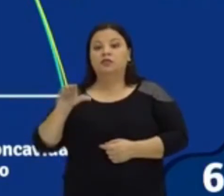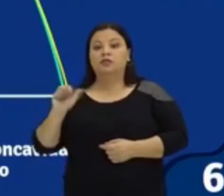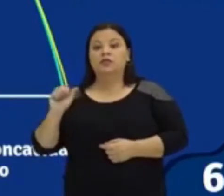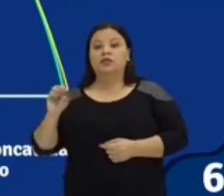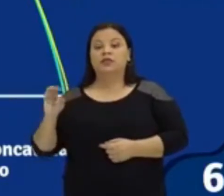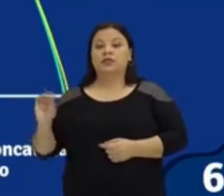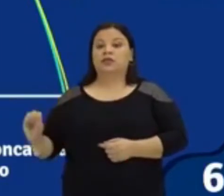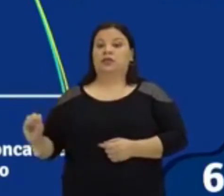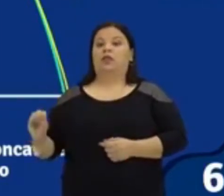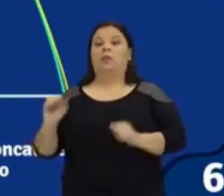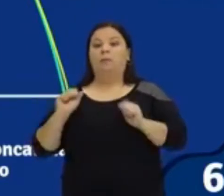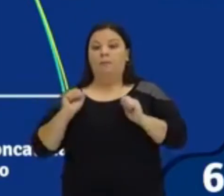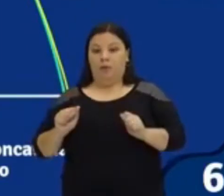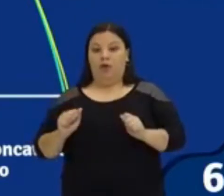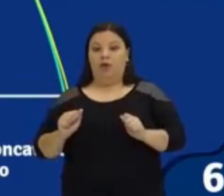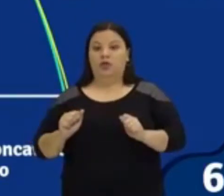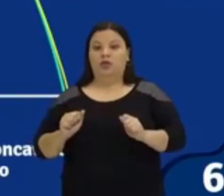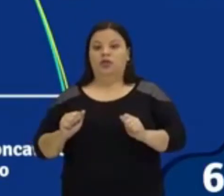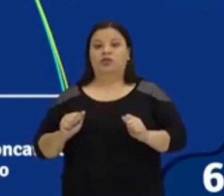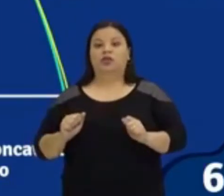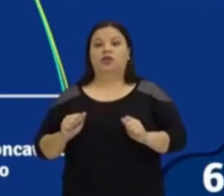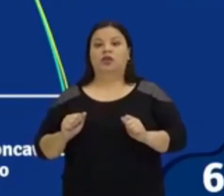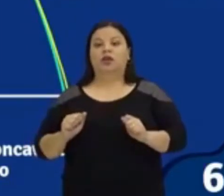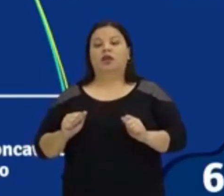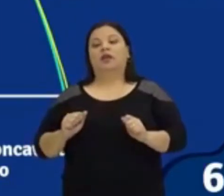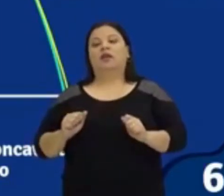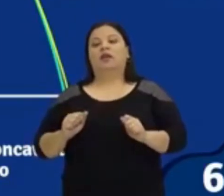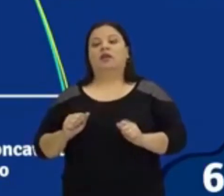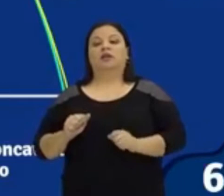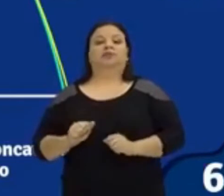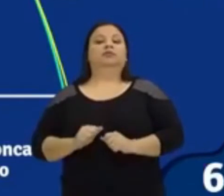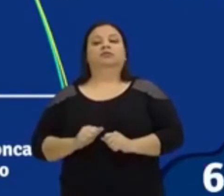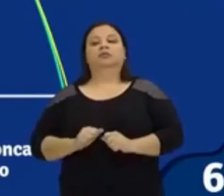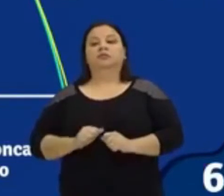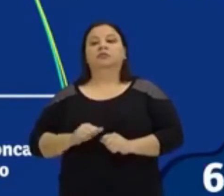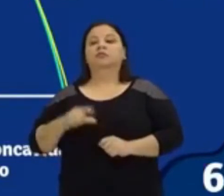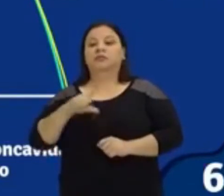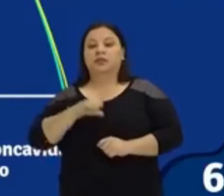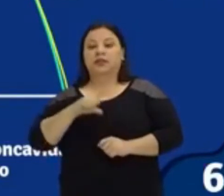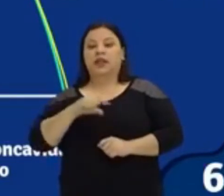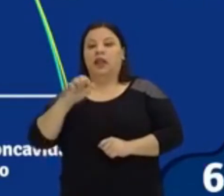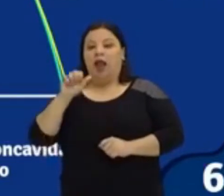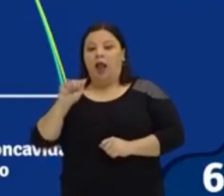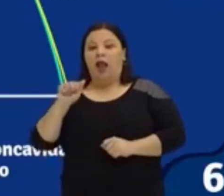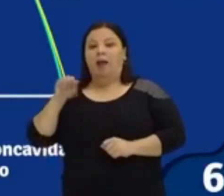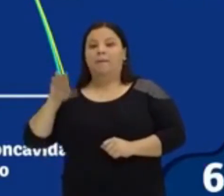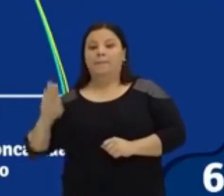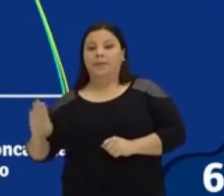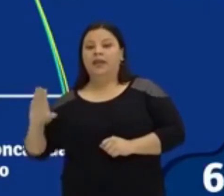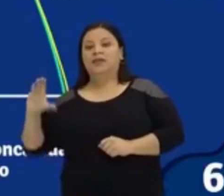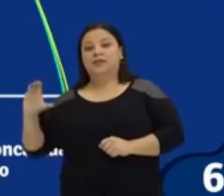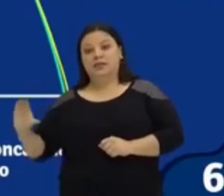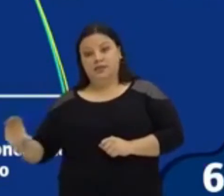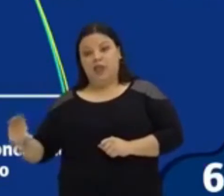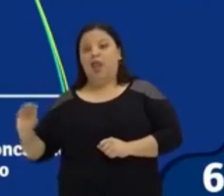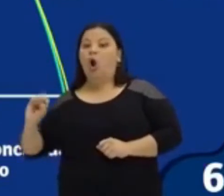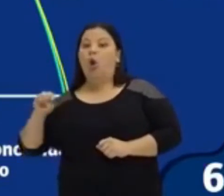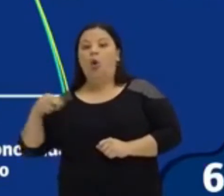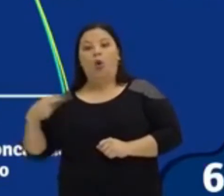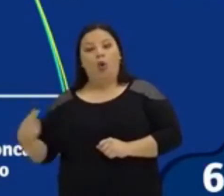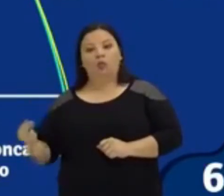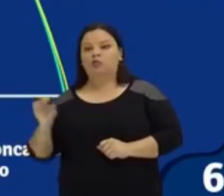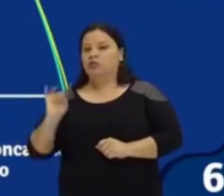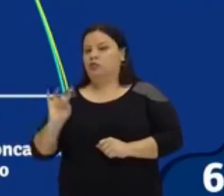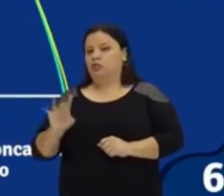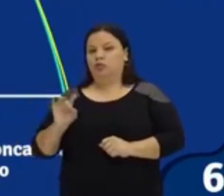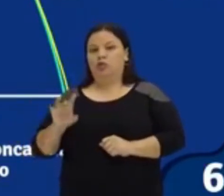pessoal? Não tem problema nenhum. O que você vai analisar para ver a concavidade é somente o A, tá bom? Então A positivo, concavidade para